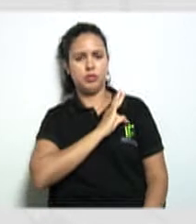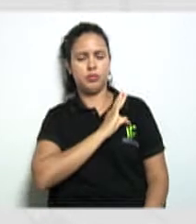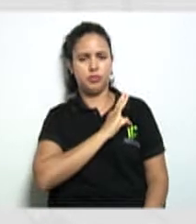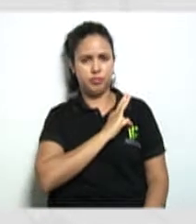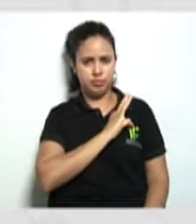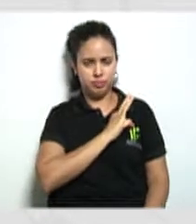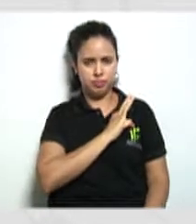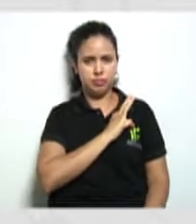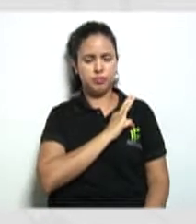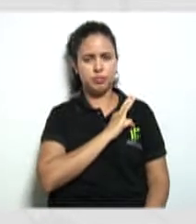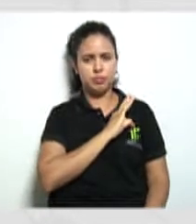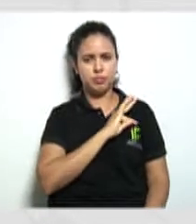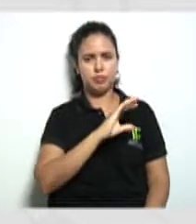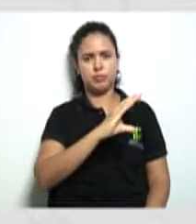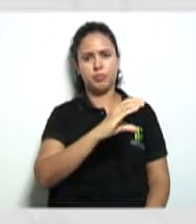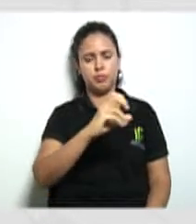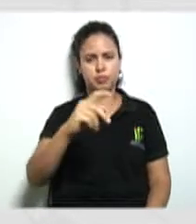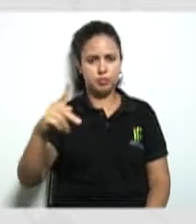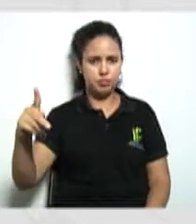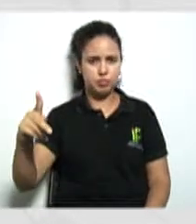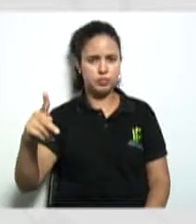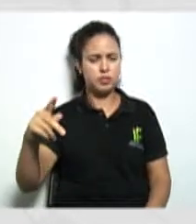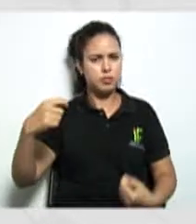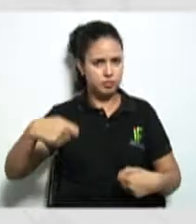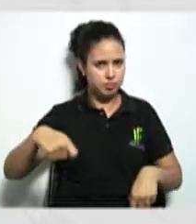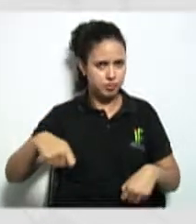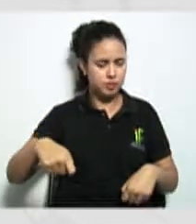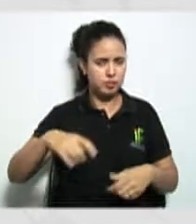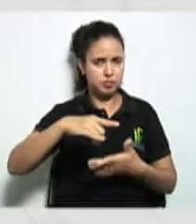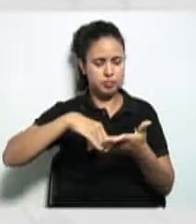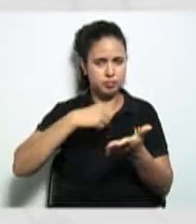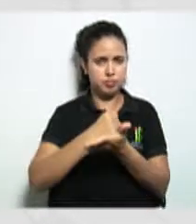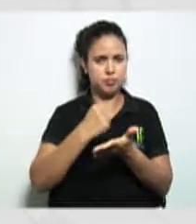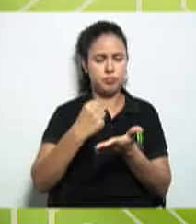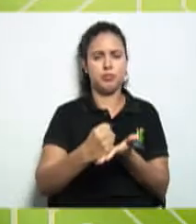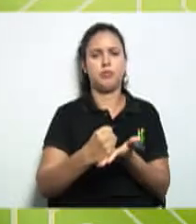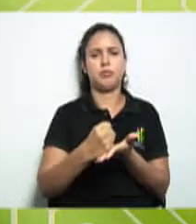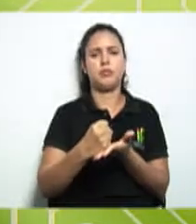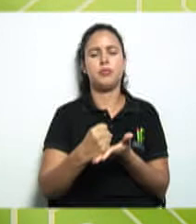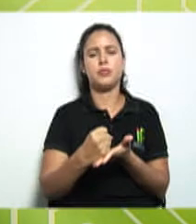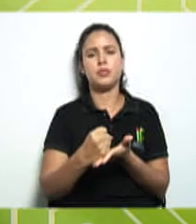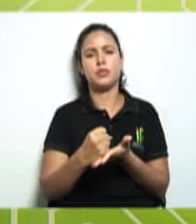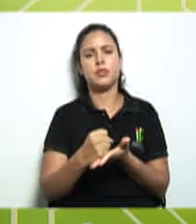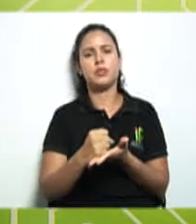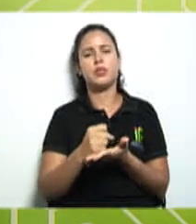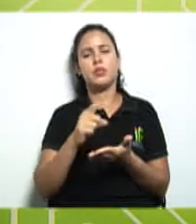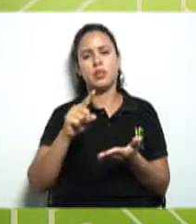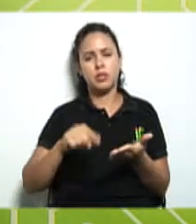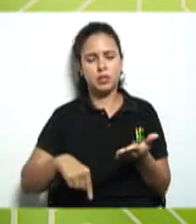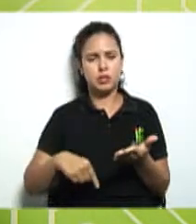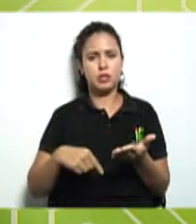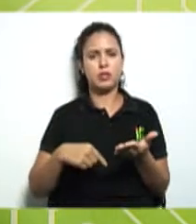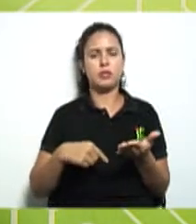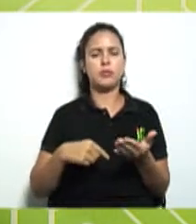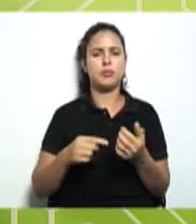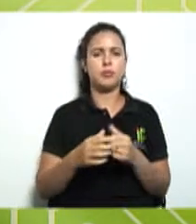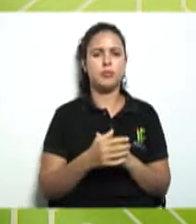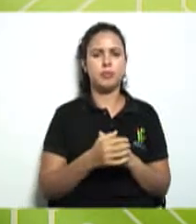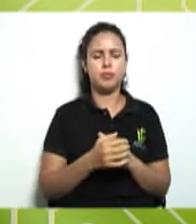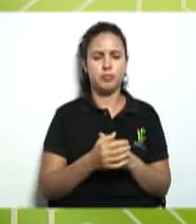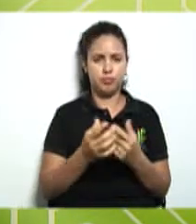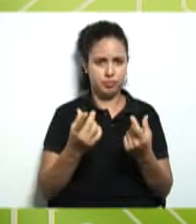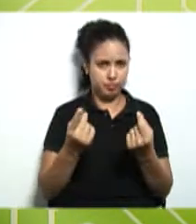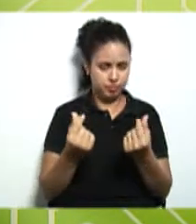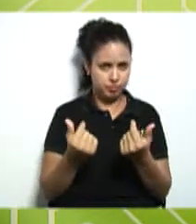essas pessoas? Aí, nesse ponto aqui, é que é onde tem uma relação com o quê? Com o